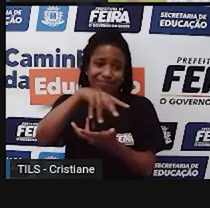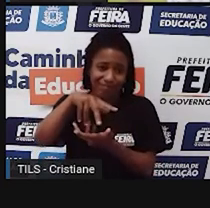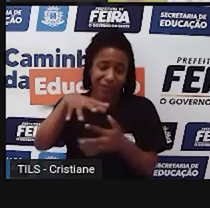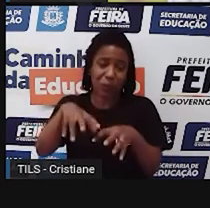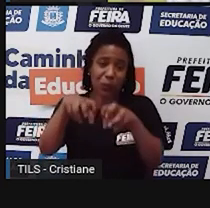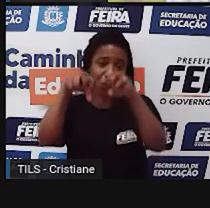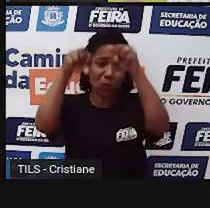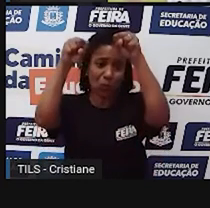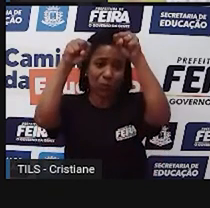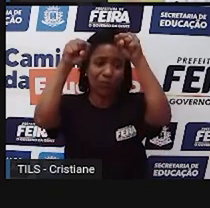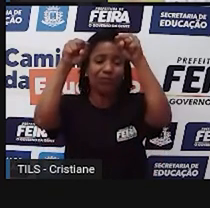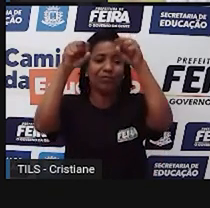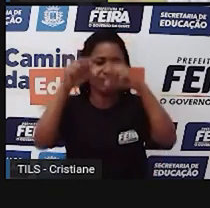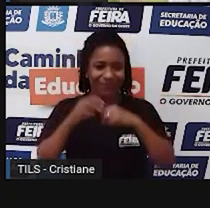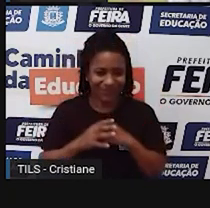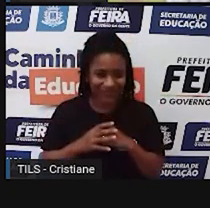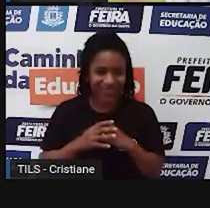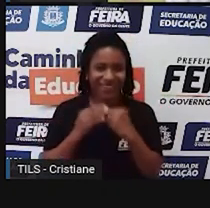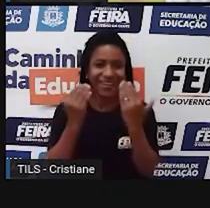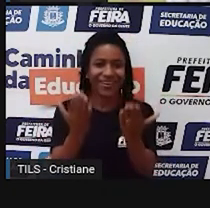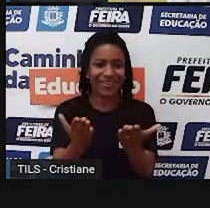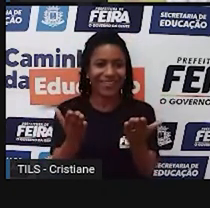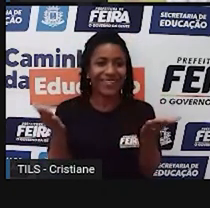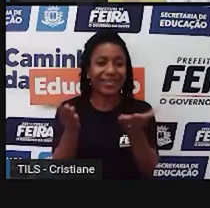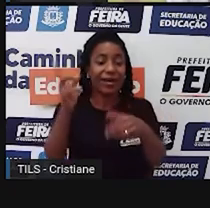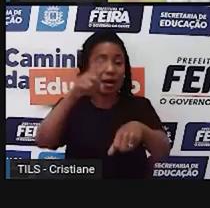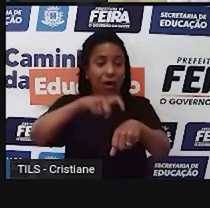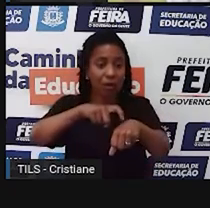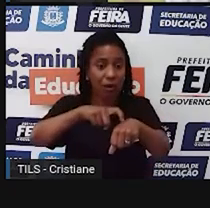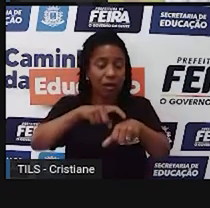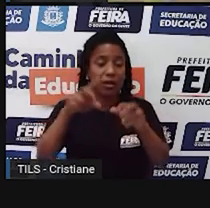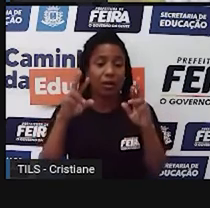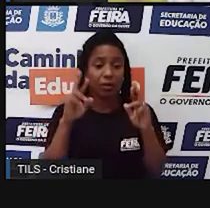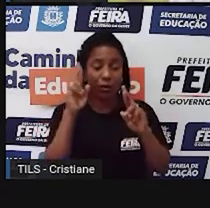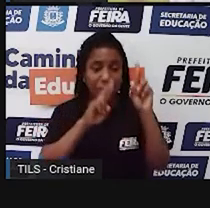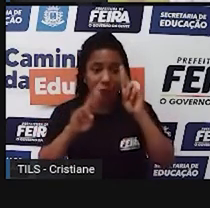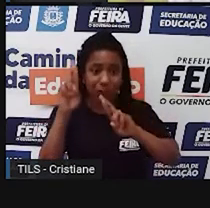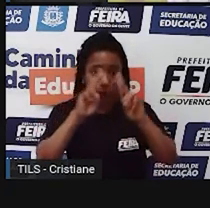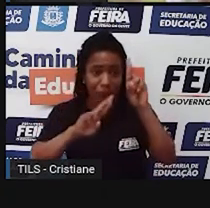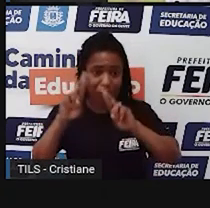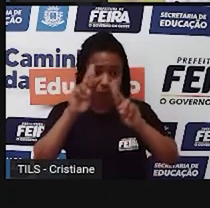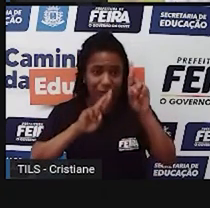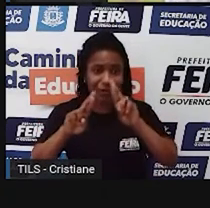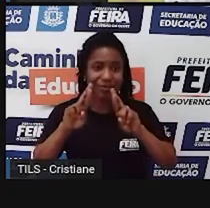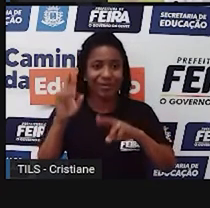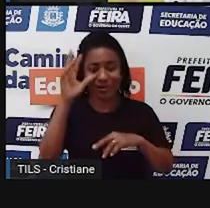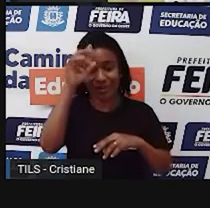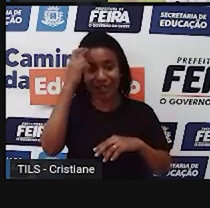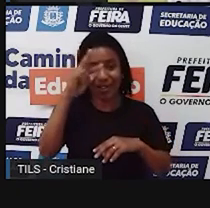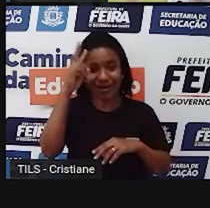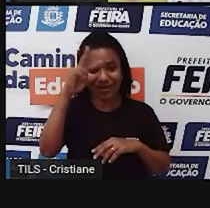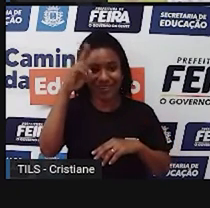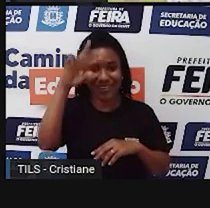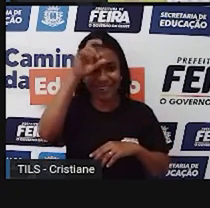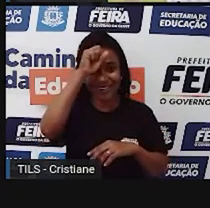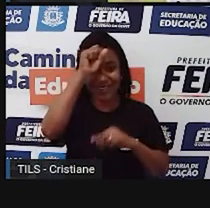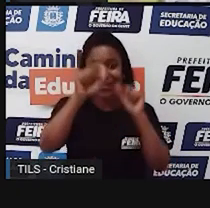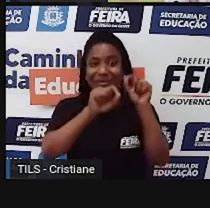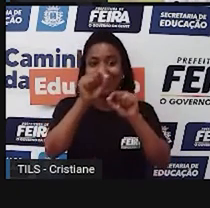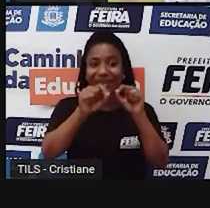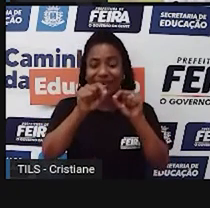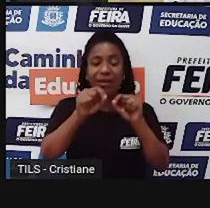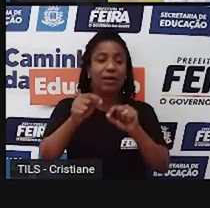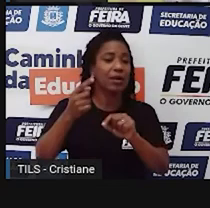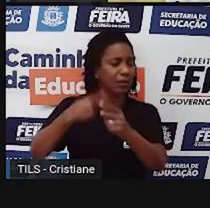hora da revisão e o que nós vimos hoje? Nós vimos que o homem, lá desde o período, né, pré-histórico, ele vem